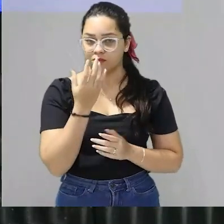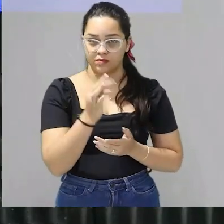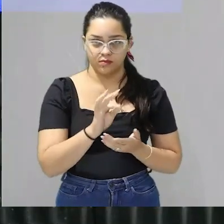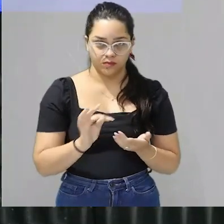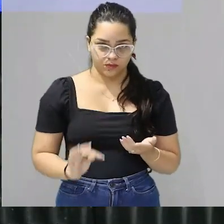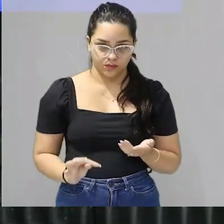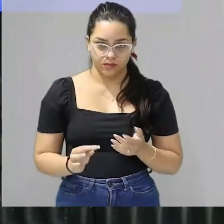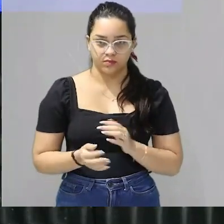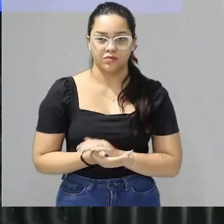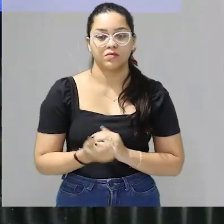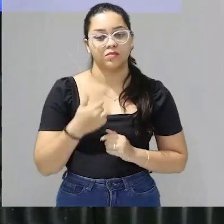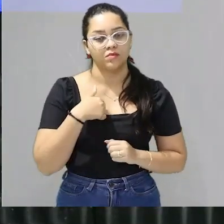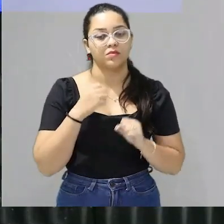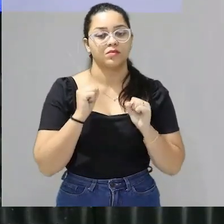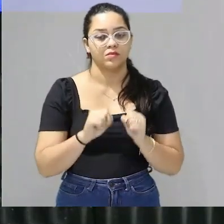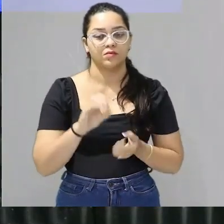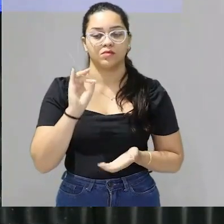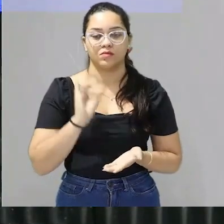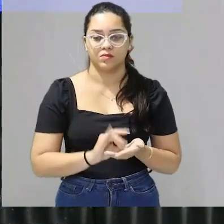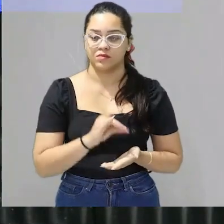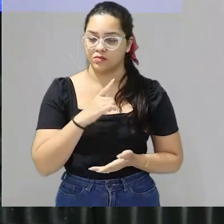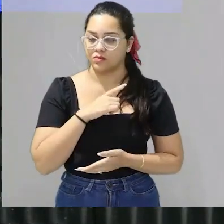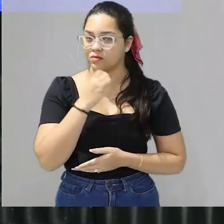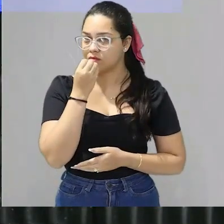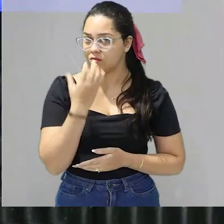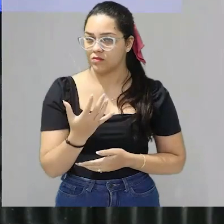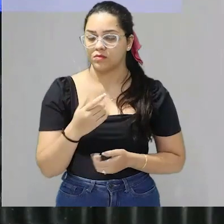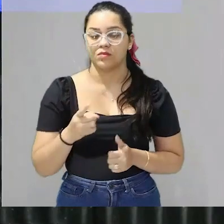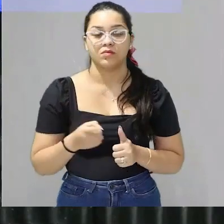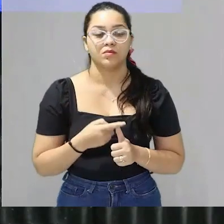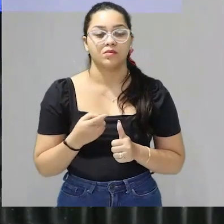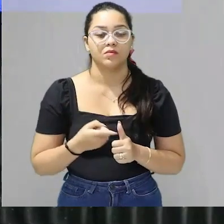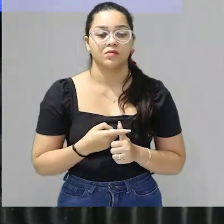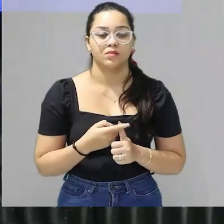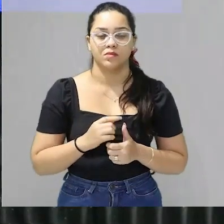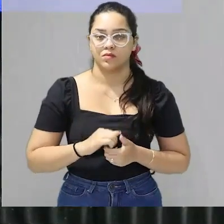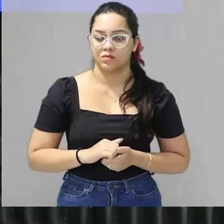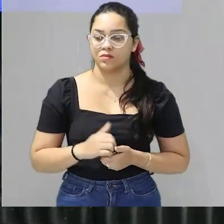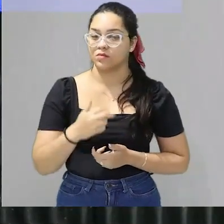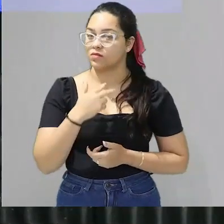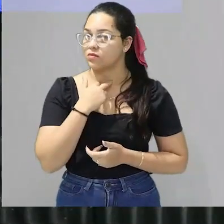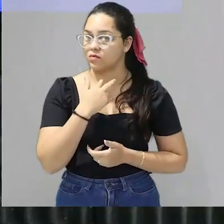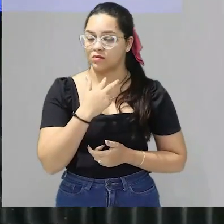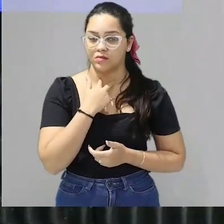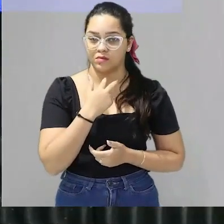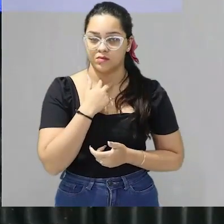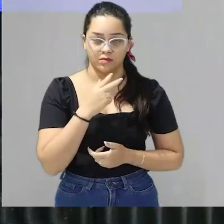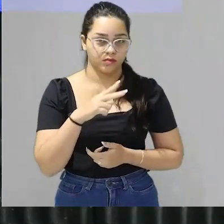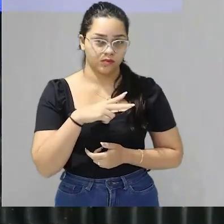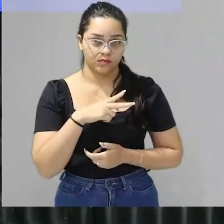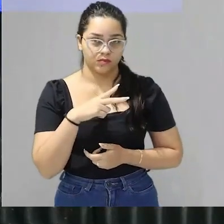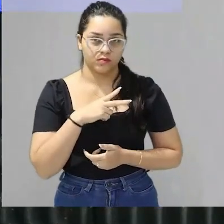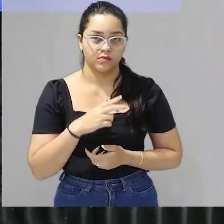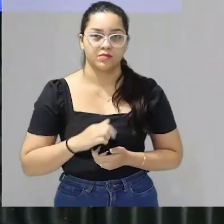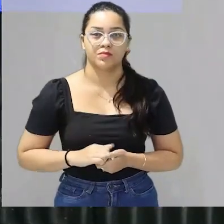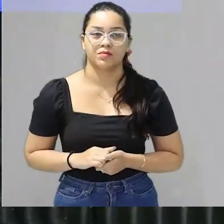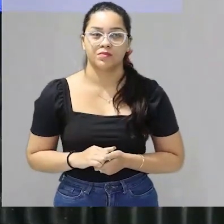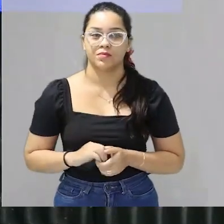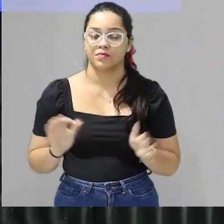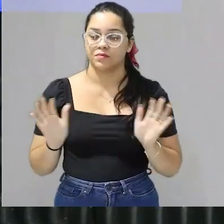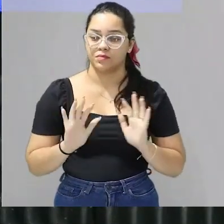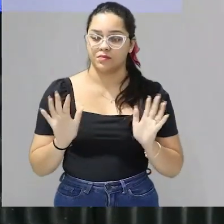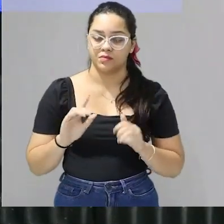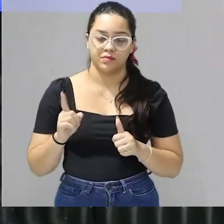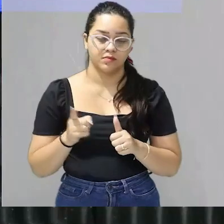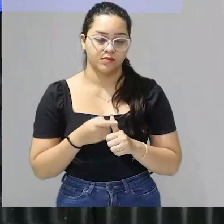tese para que eu possa realmente fazer uma boa tese primeiro ela não pode ser muito pessoal nada